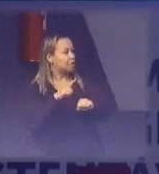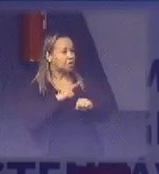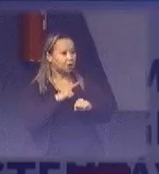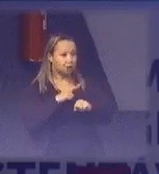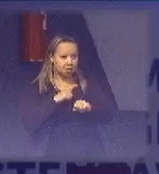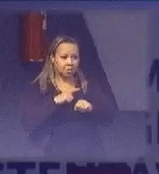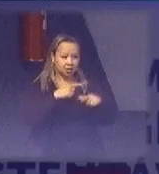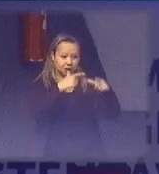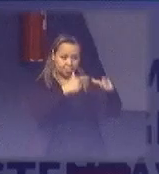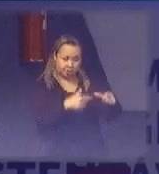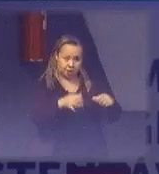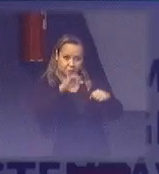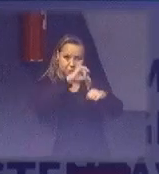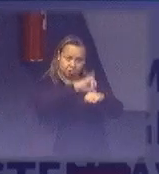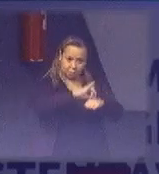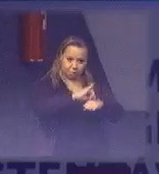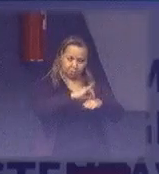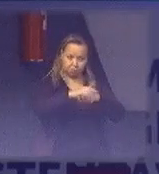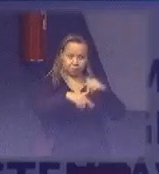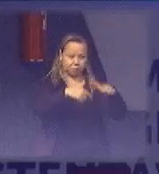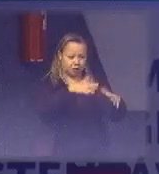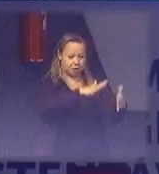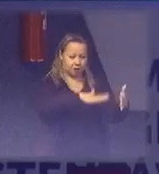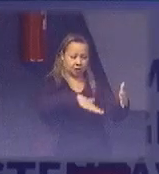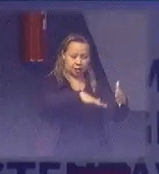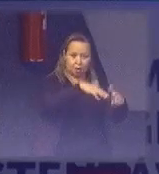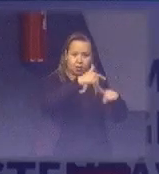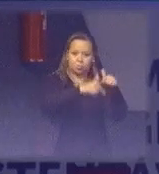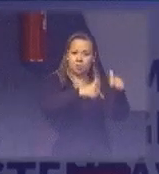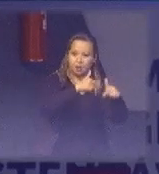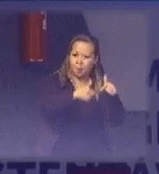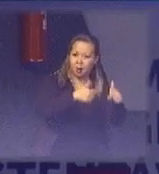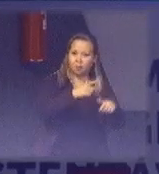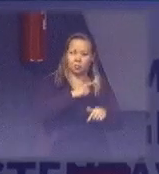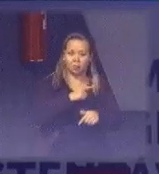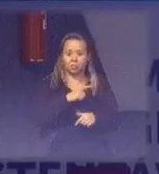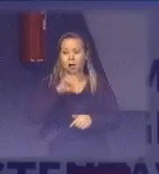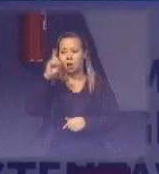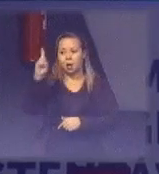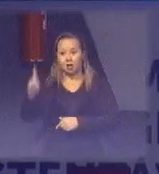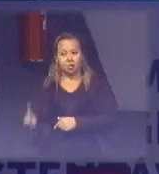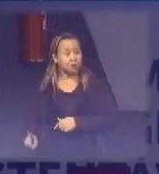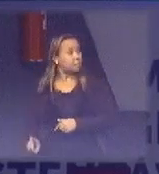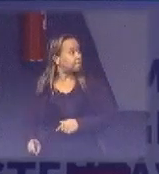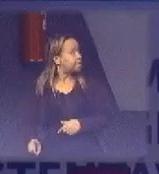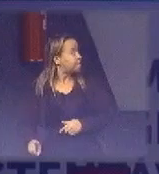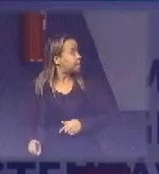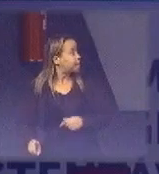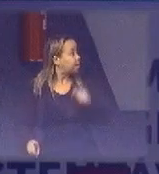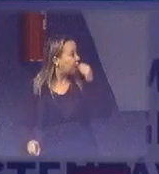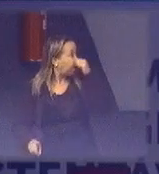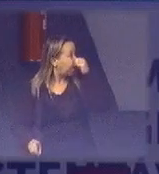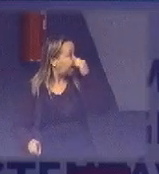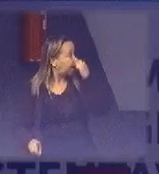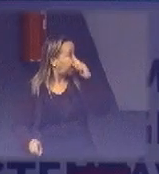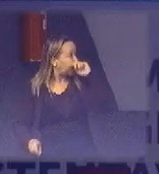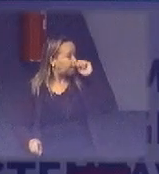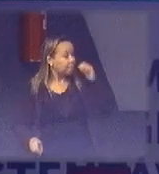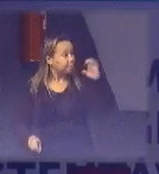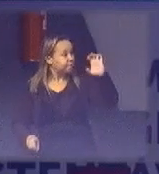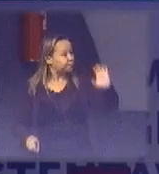sede, nas varas do trabalho. Ali à direita, aliás, é, direita para mim, esquerda de vocês,